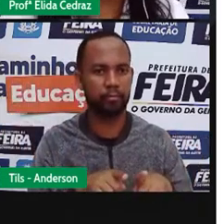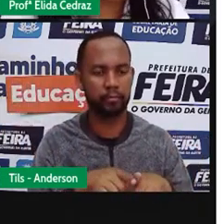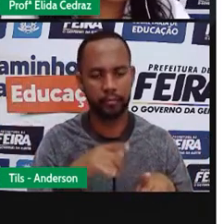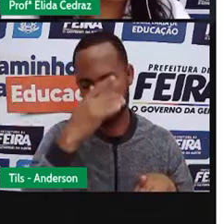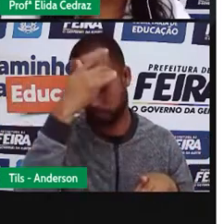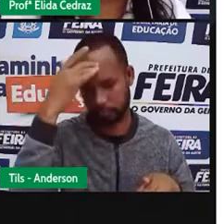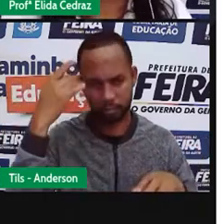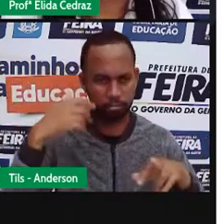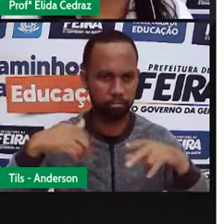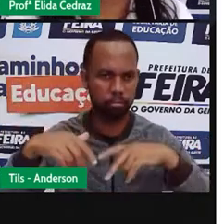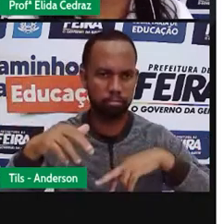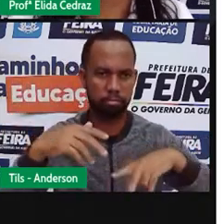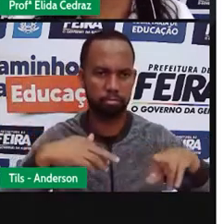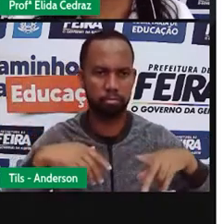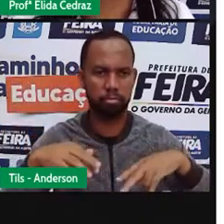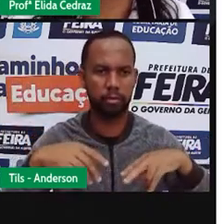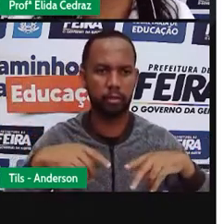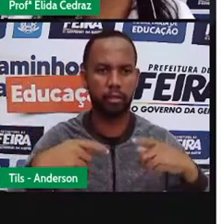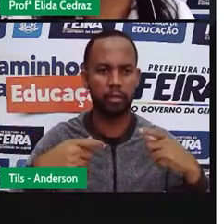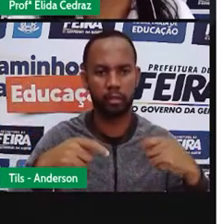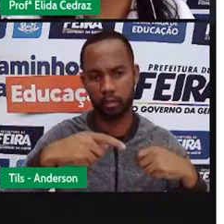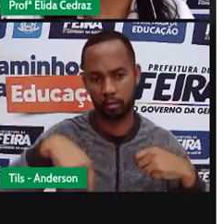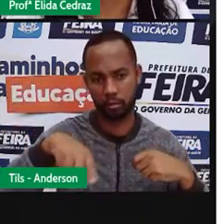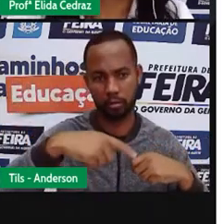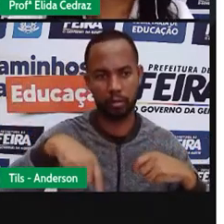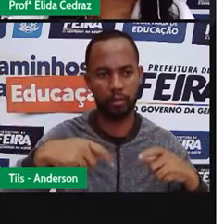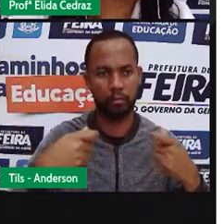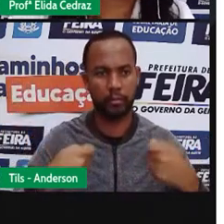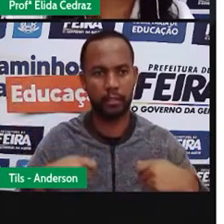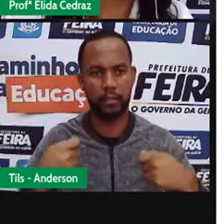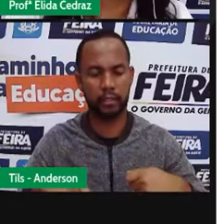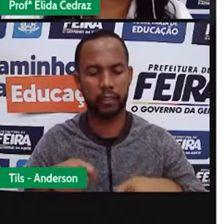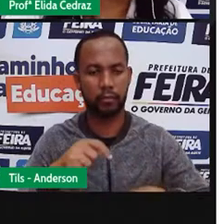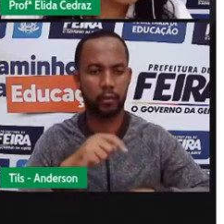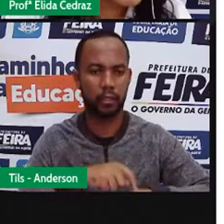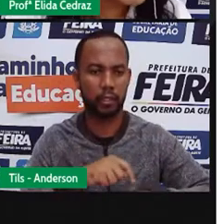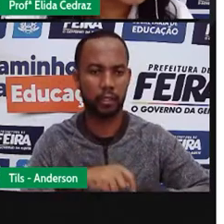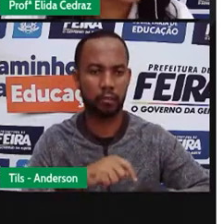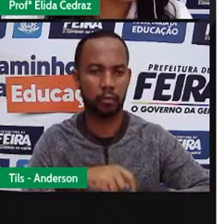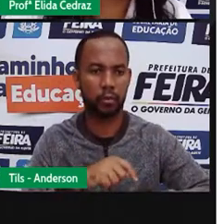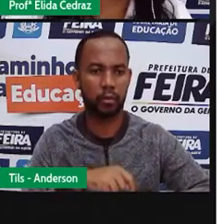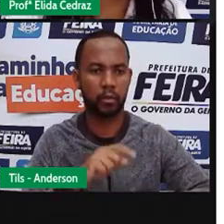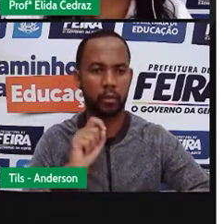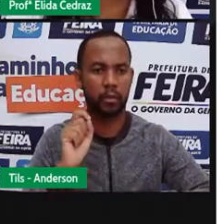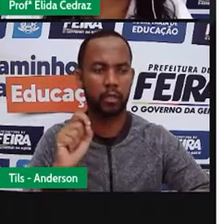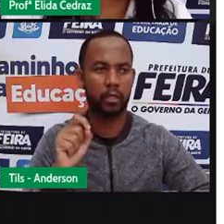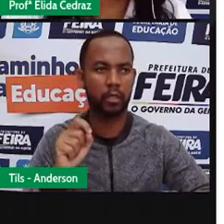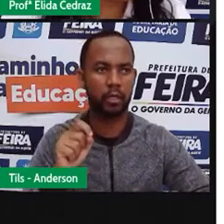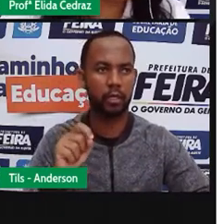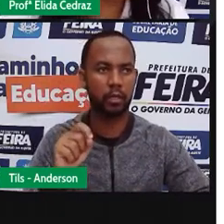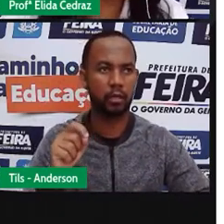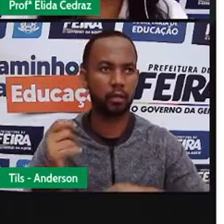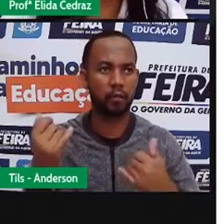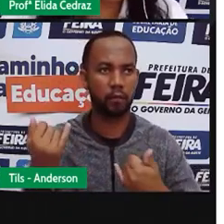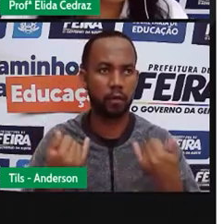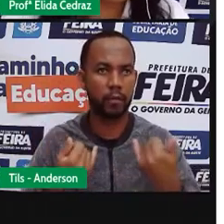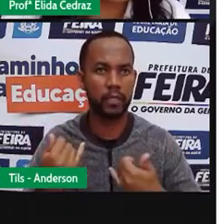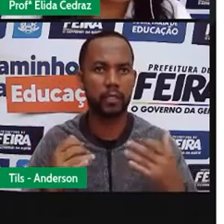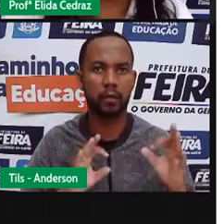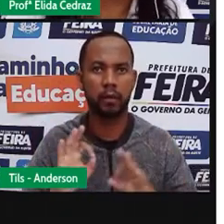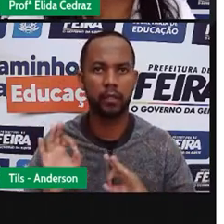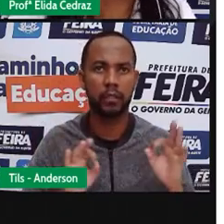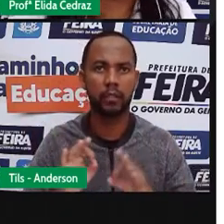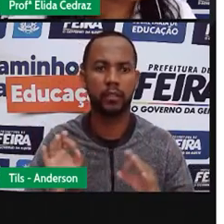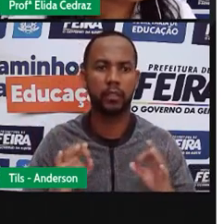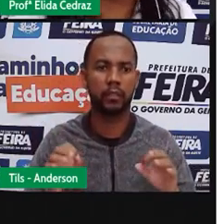pessoas. Nós precisamos do tempo para essa orientação e essa organização.